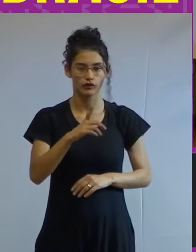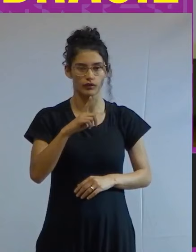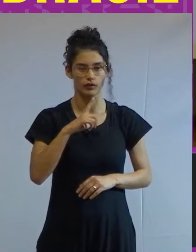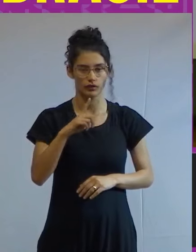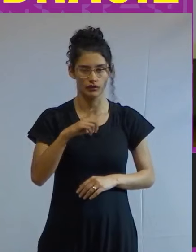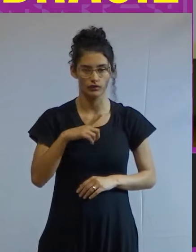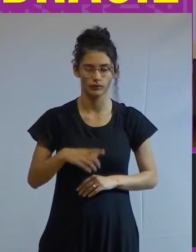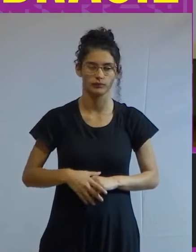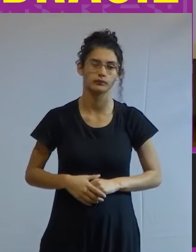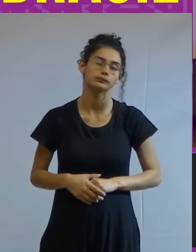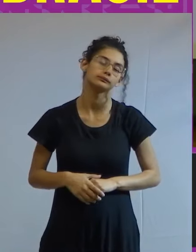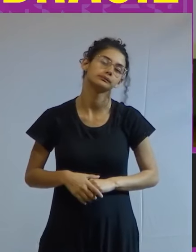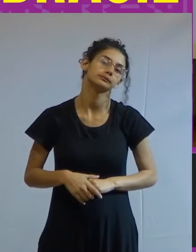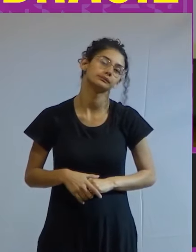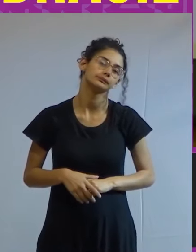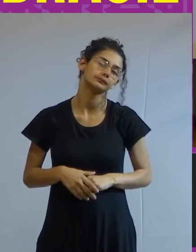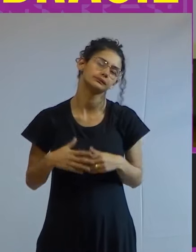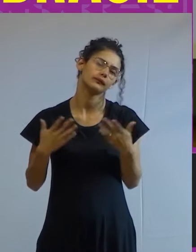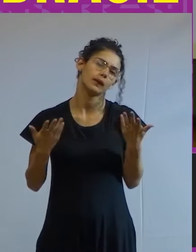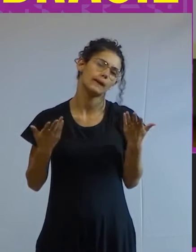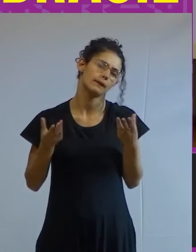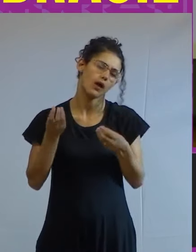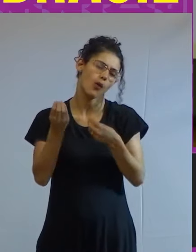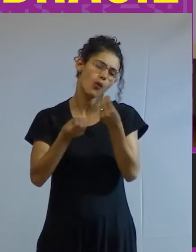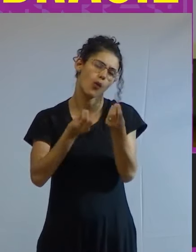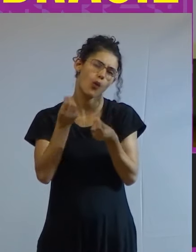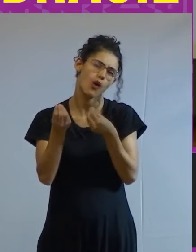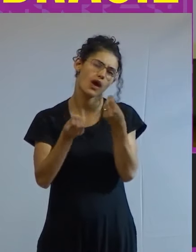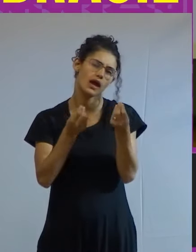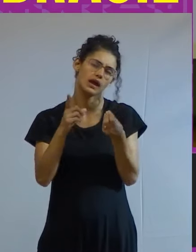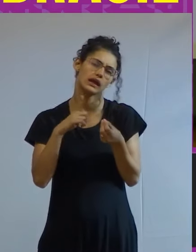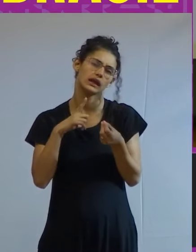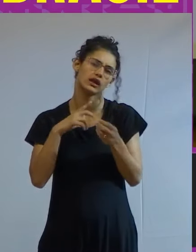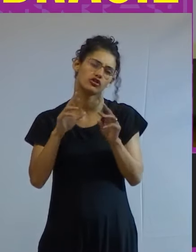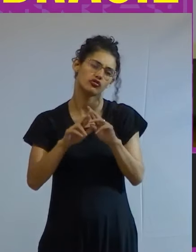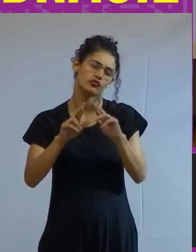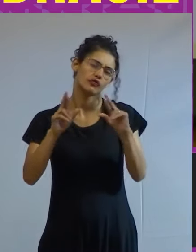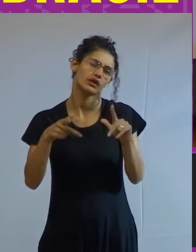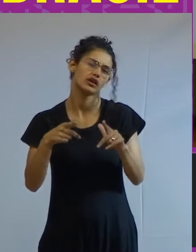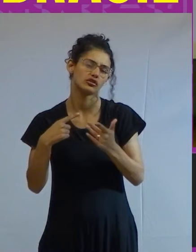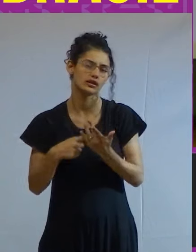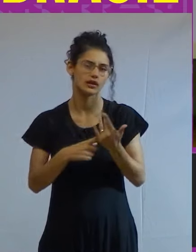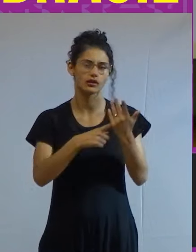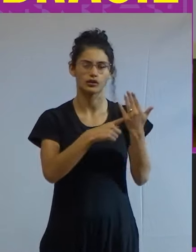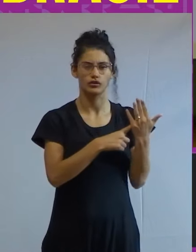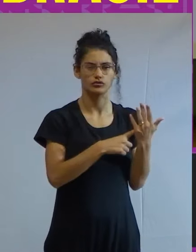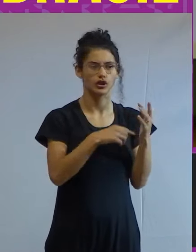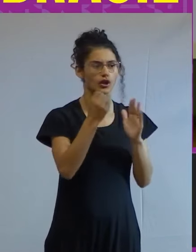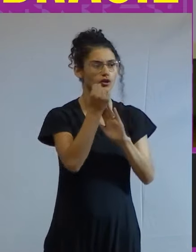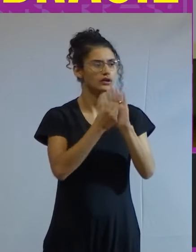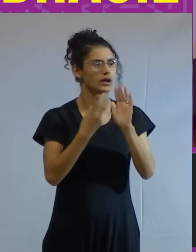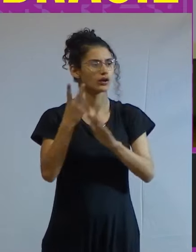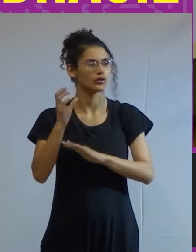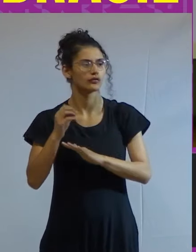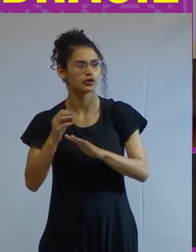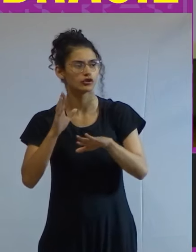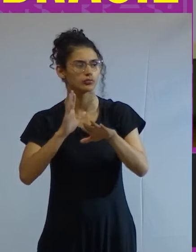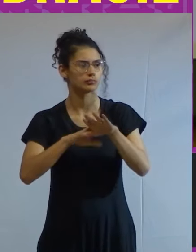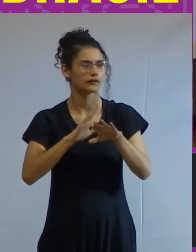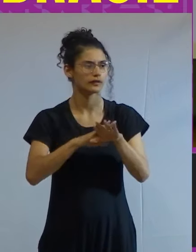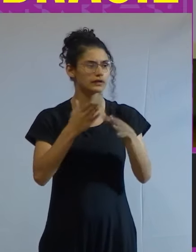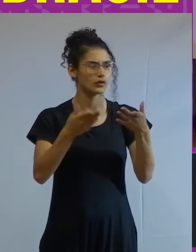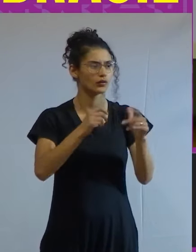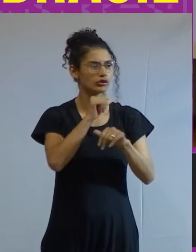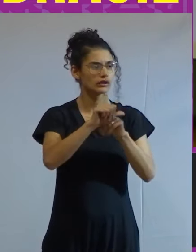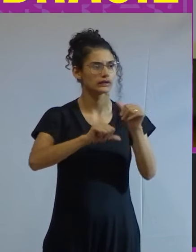você olha e fala mas o que que teria de diferente das tecnologias do século 20 para fazer a